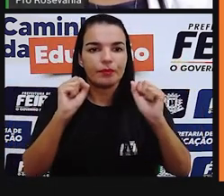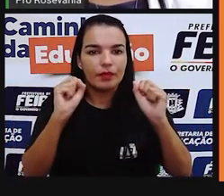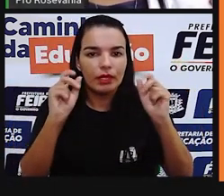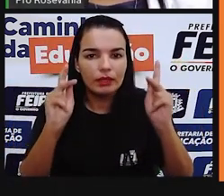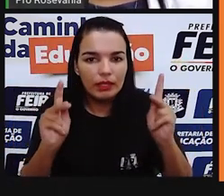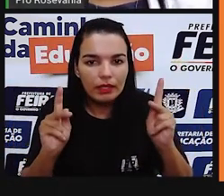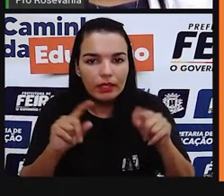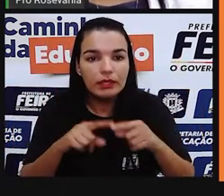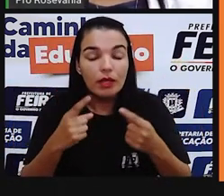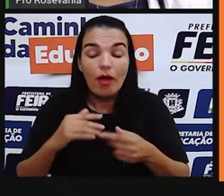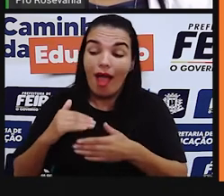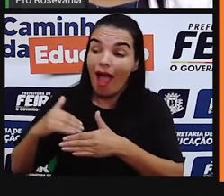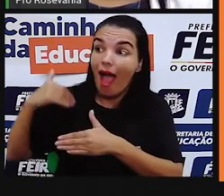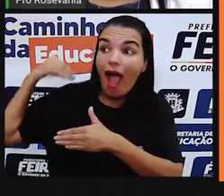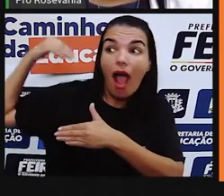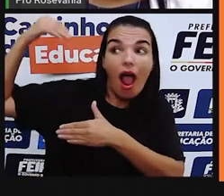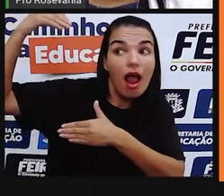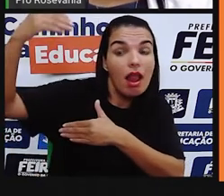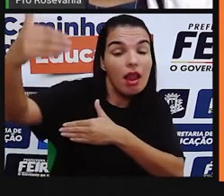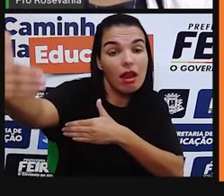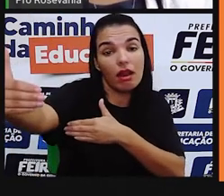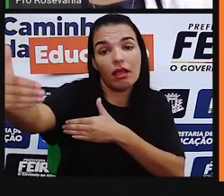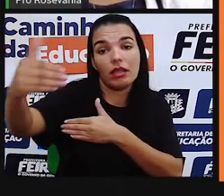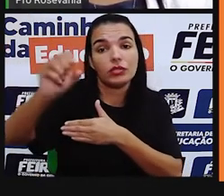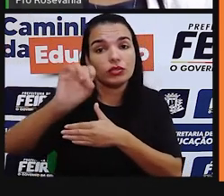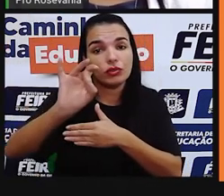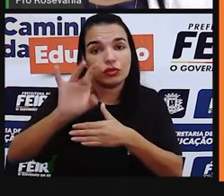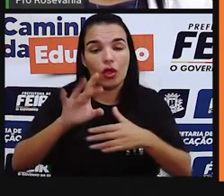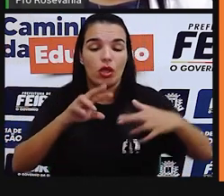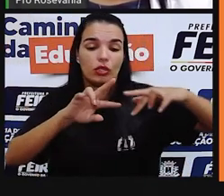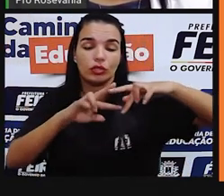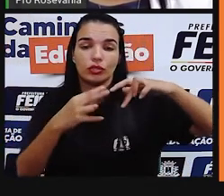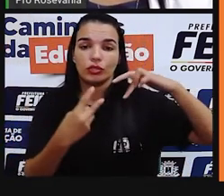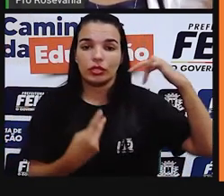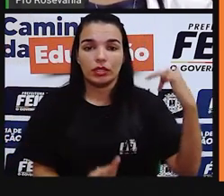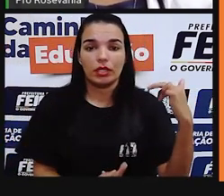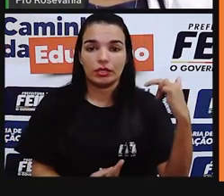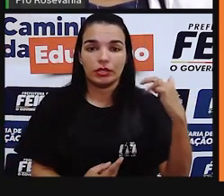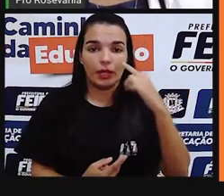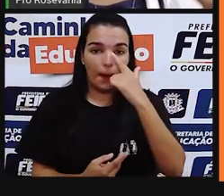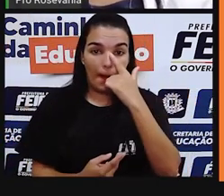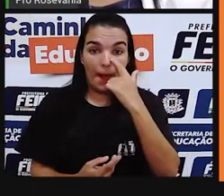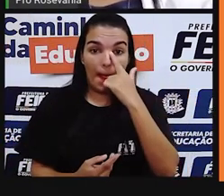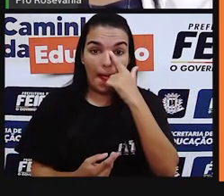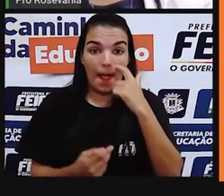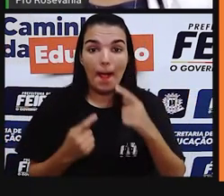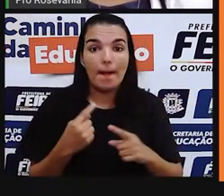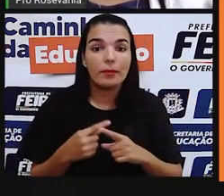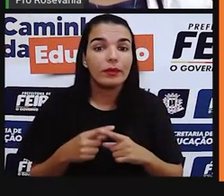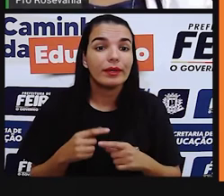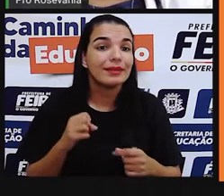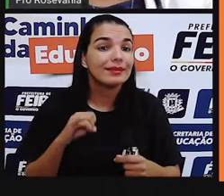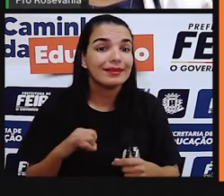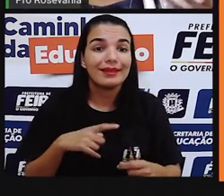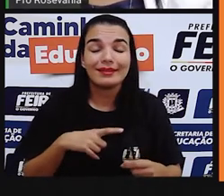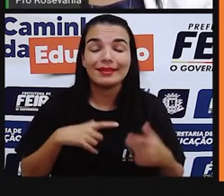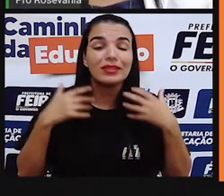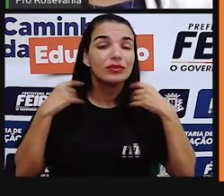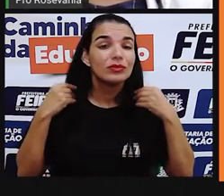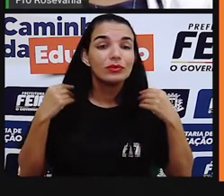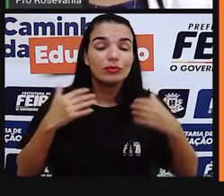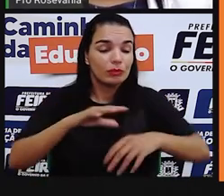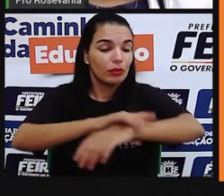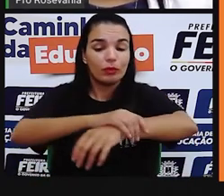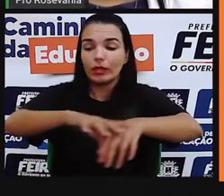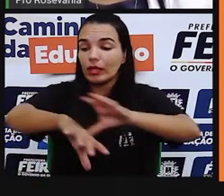daí vai muito além daquela questão genética. Até porque, se eu não olhar, todo mundo tem boca, cabelo, tem braço, perna, né?